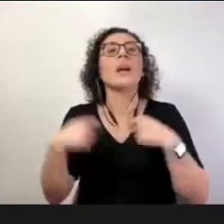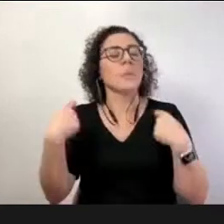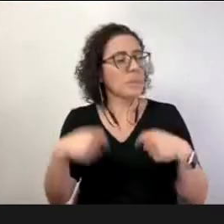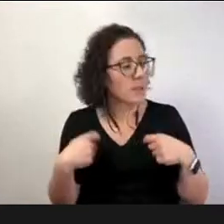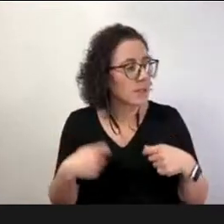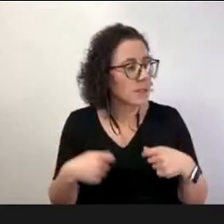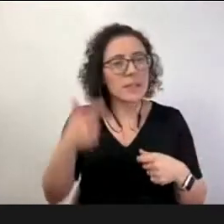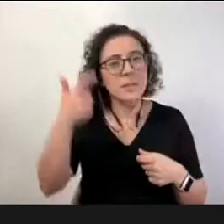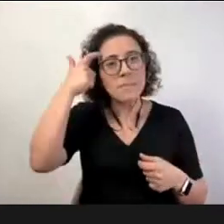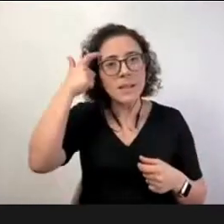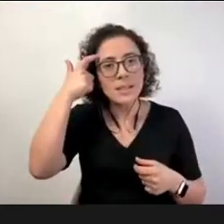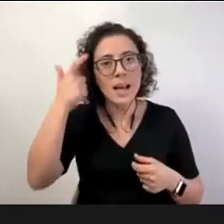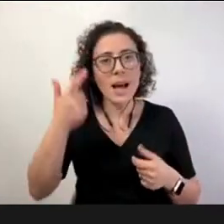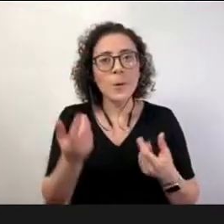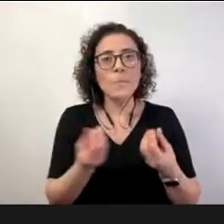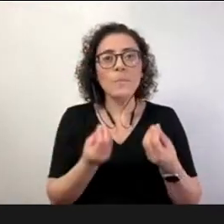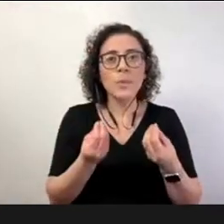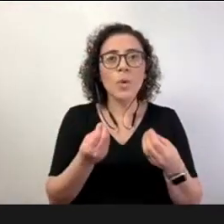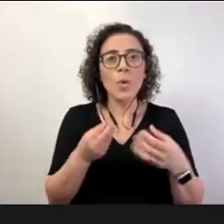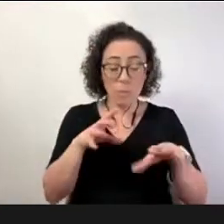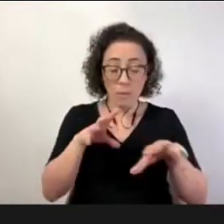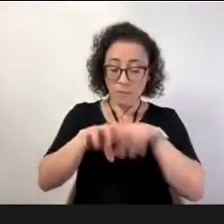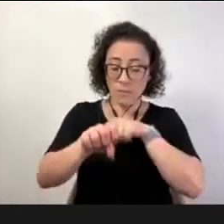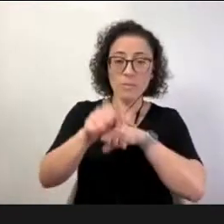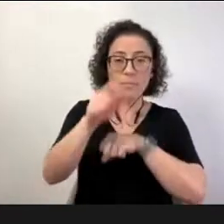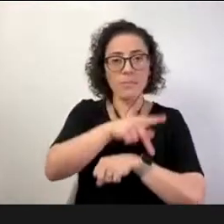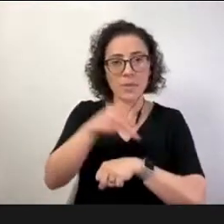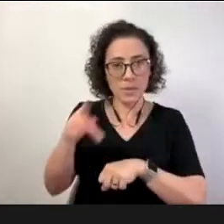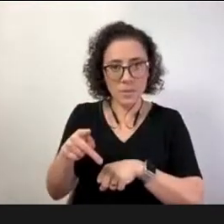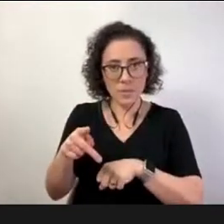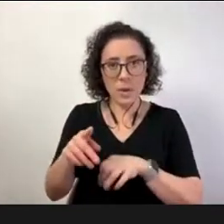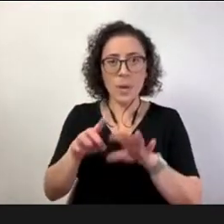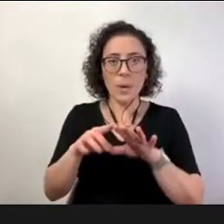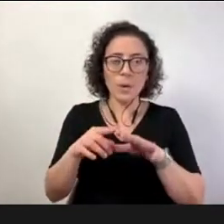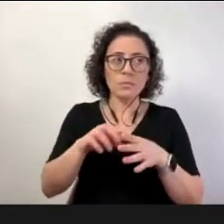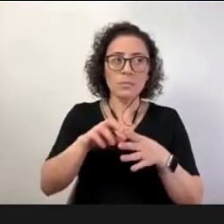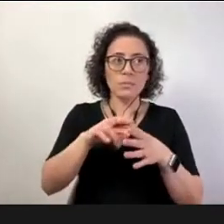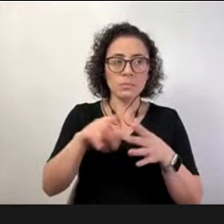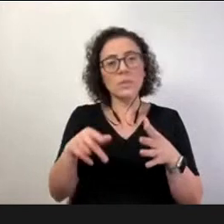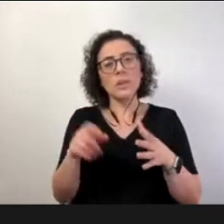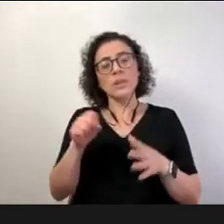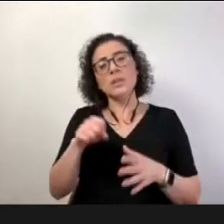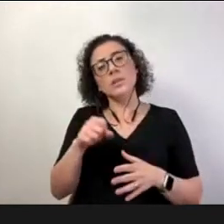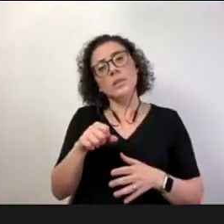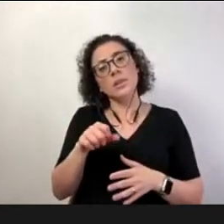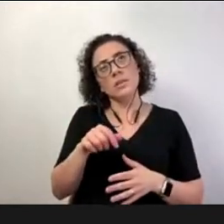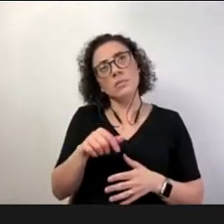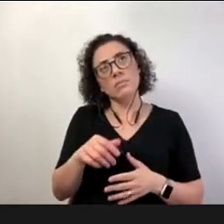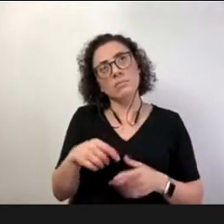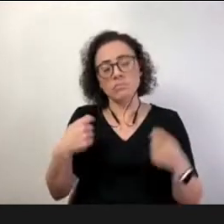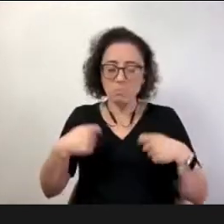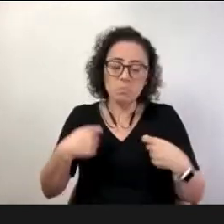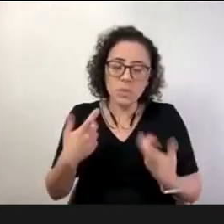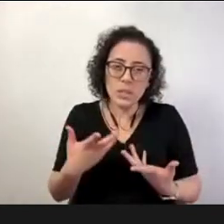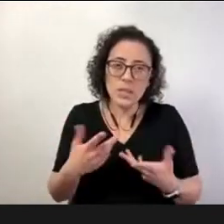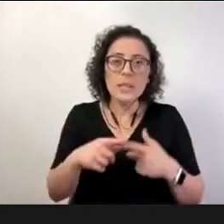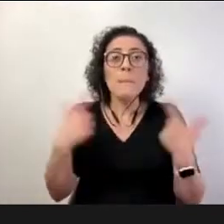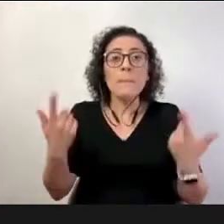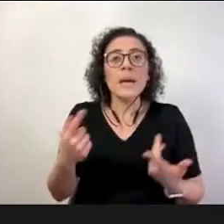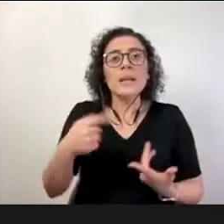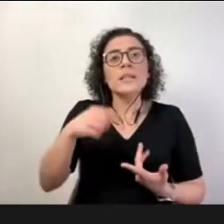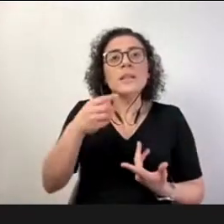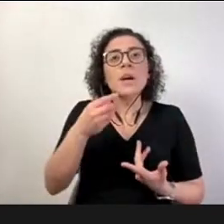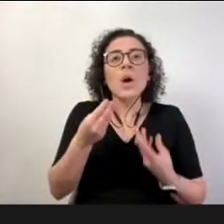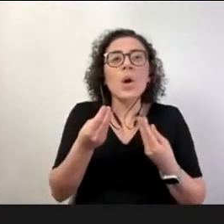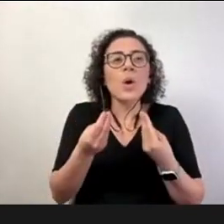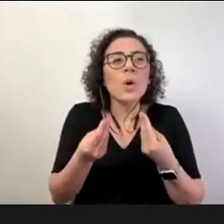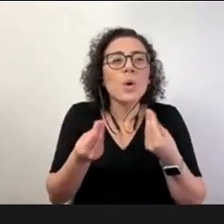uma maneira prática e urgente claro mas o que eu vou focar aqui é a necessidade de um olhar e um cuidado do sutil né do